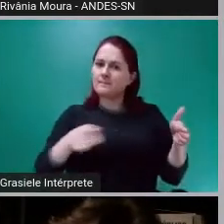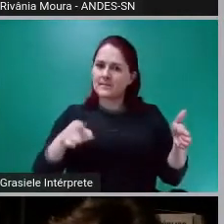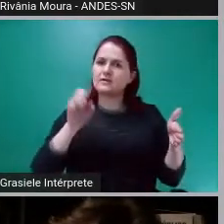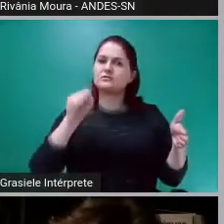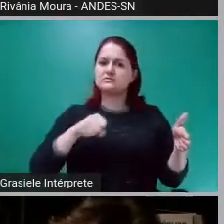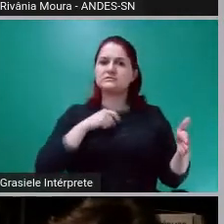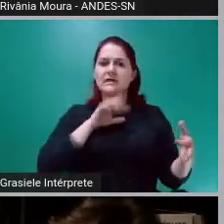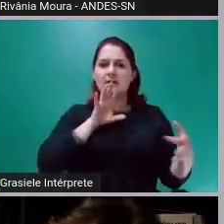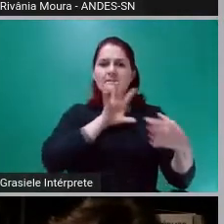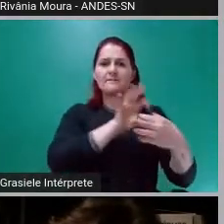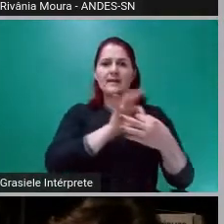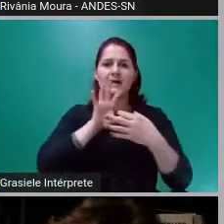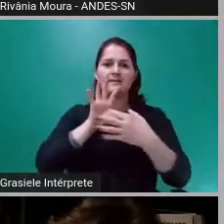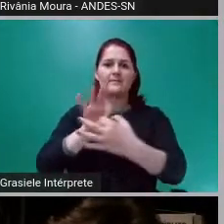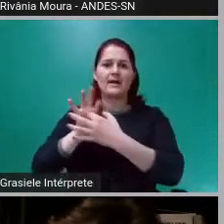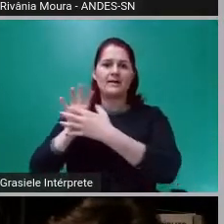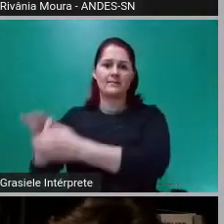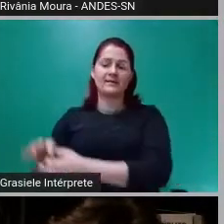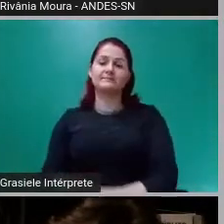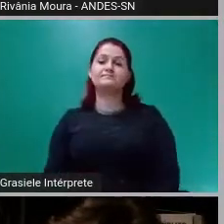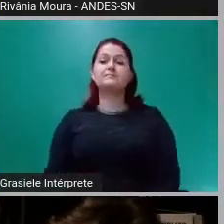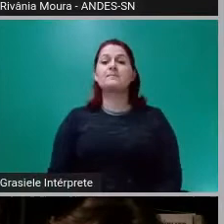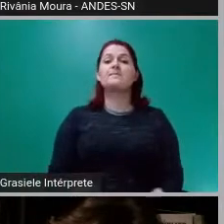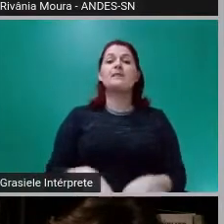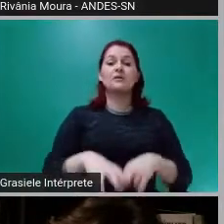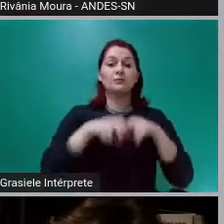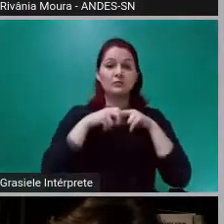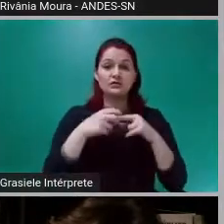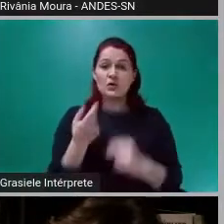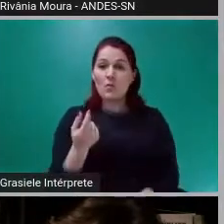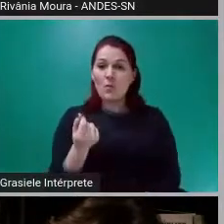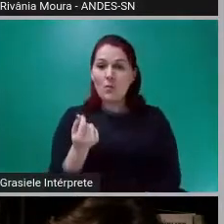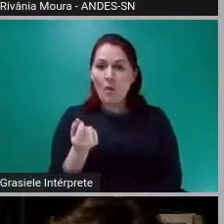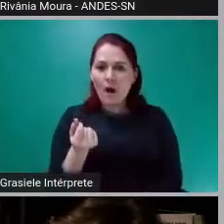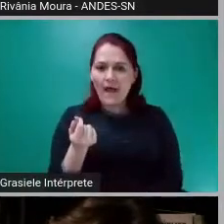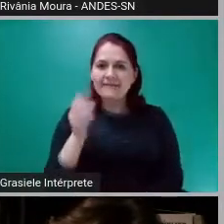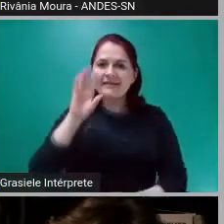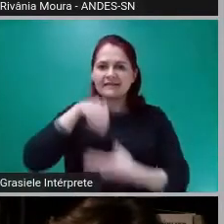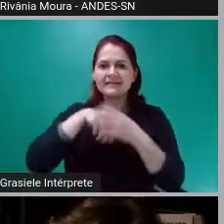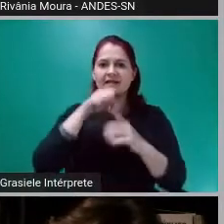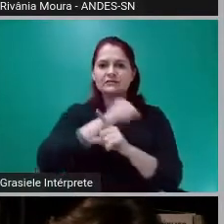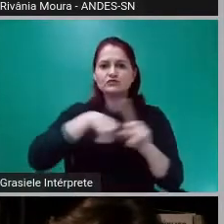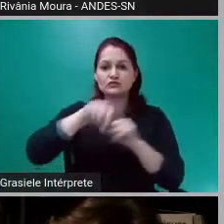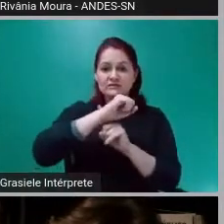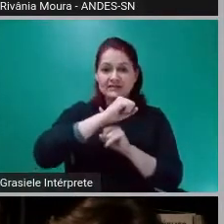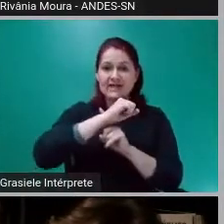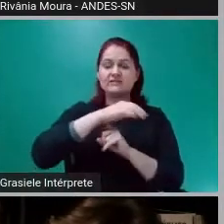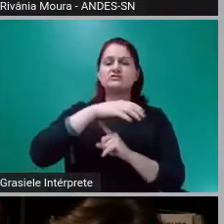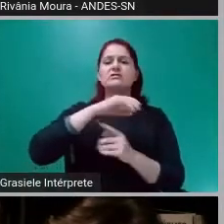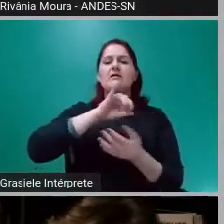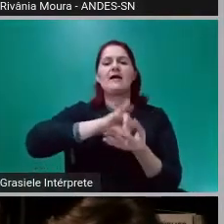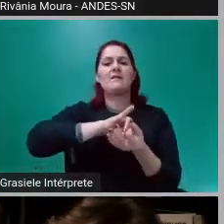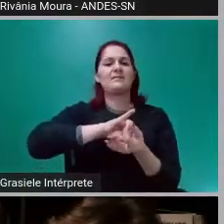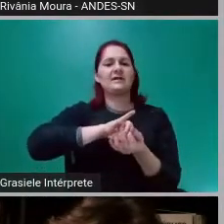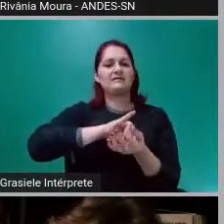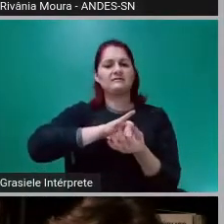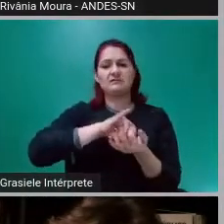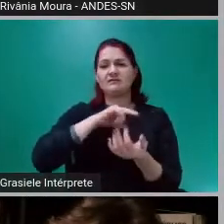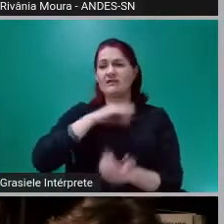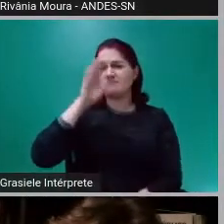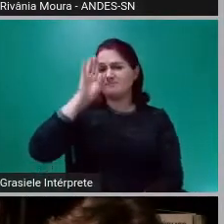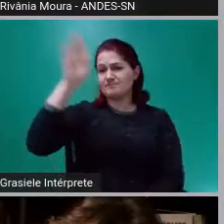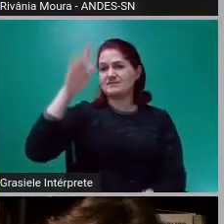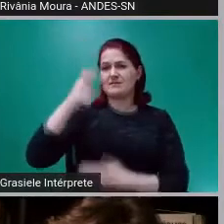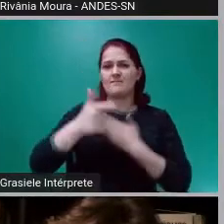numa sociedade capitalista, que é uma sociedade mercantil, onde tudo passa pela moeda. E todo mundo sabe disso. E o